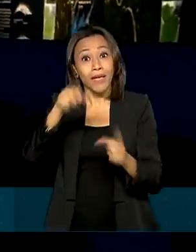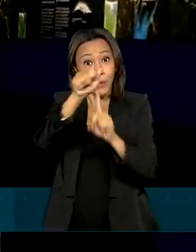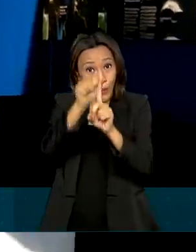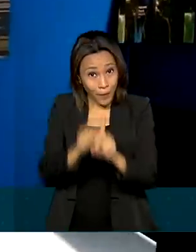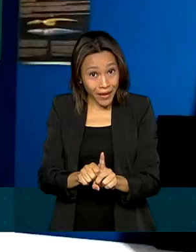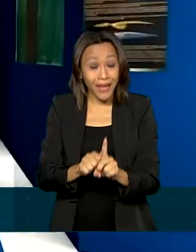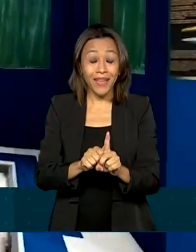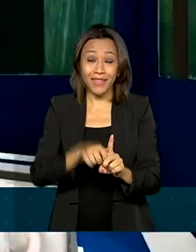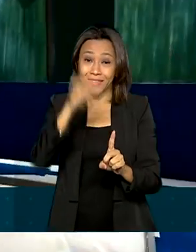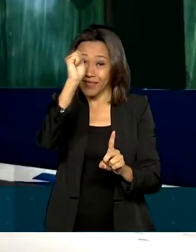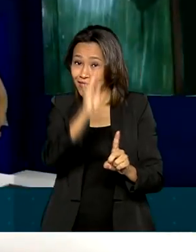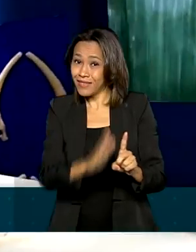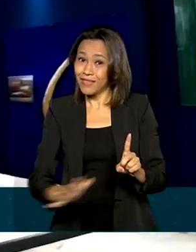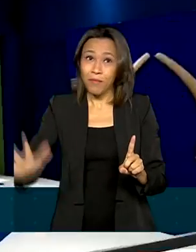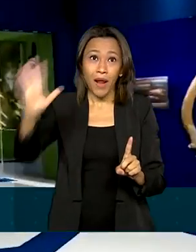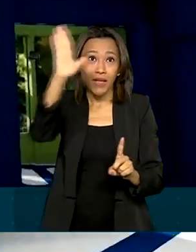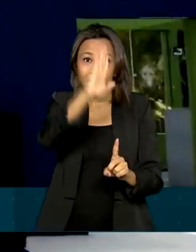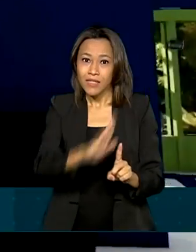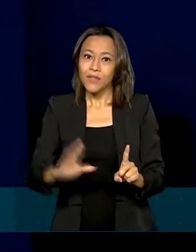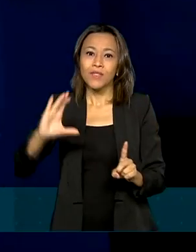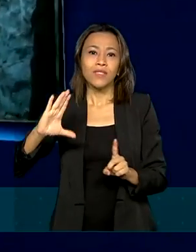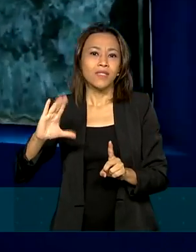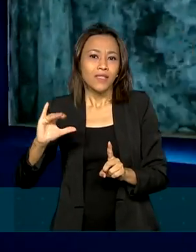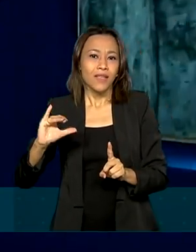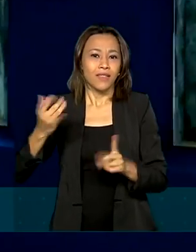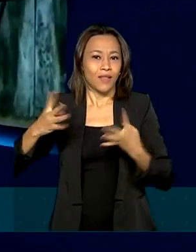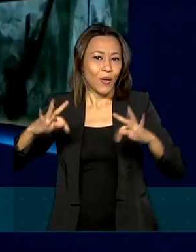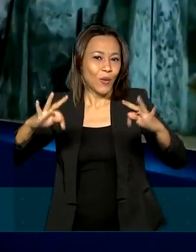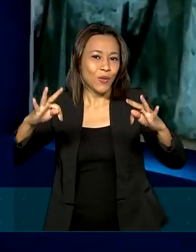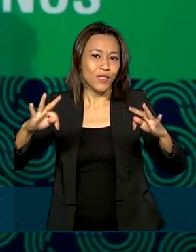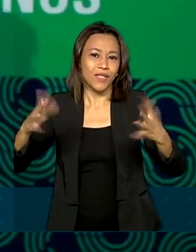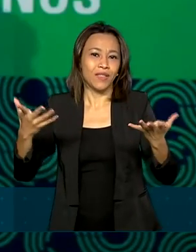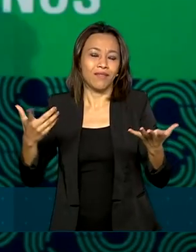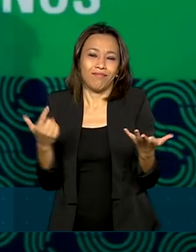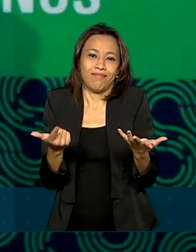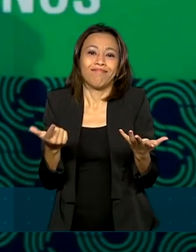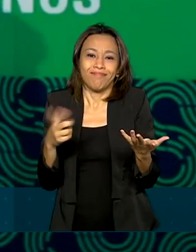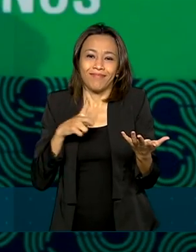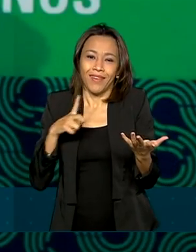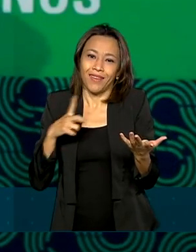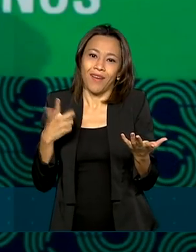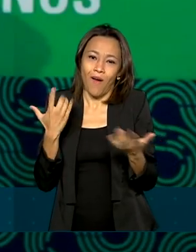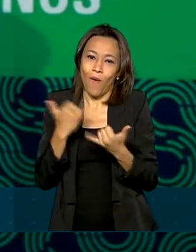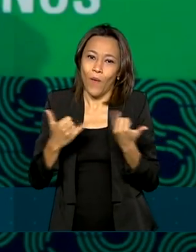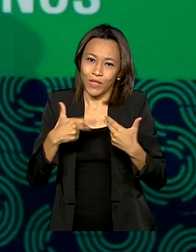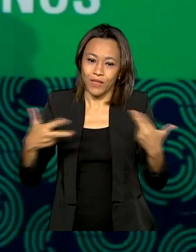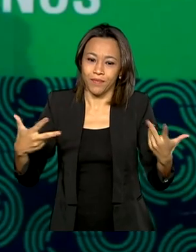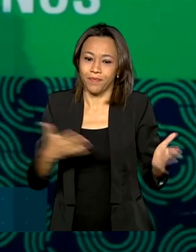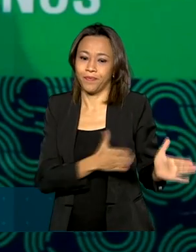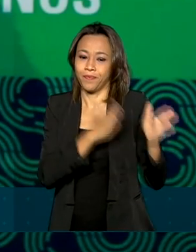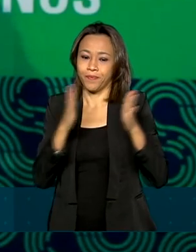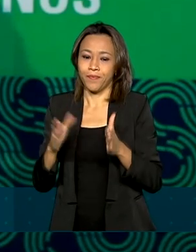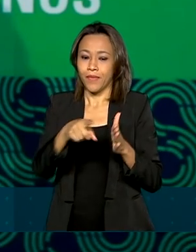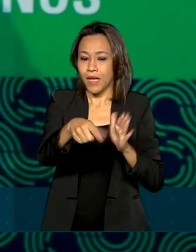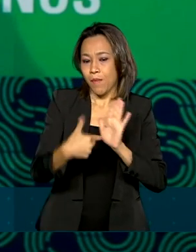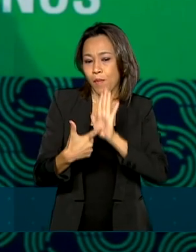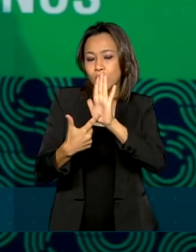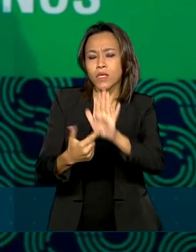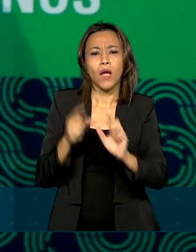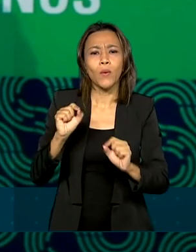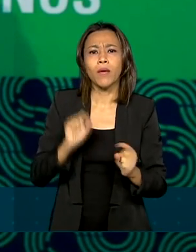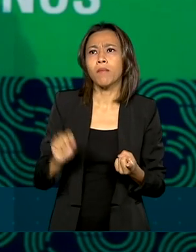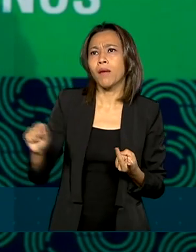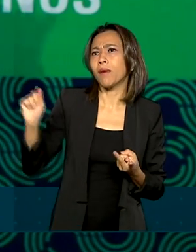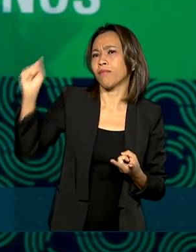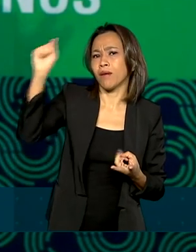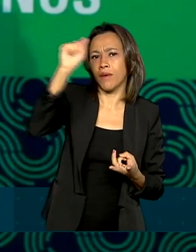Nacional da Ciência, Tecnologia e Inovações não passe em branco. Essa é a ideia, de ir nas unidades e conversar, mostrar o que as unidades fazem